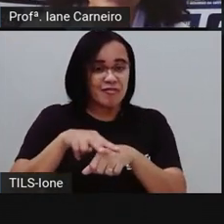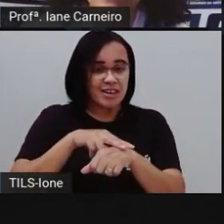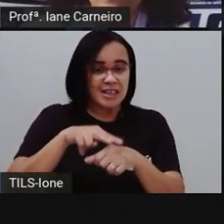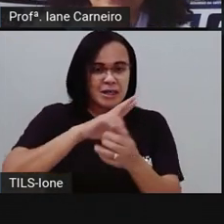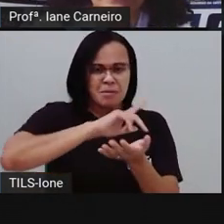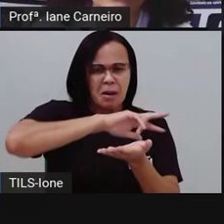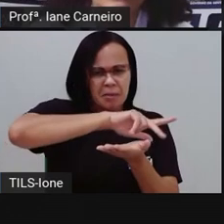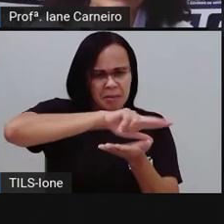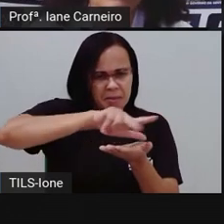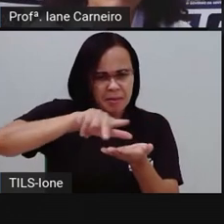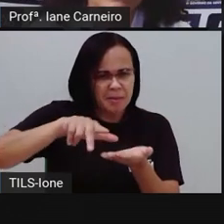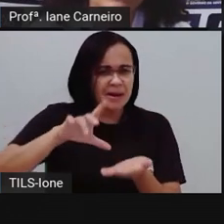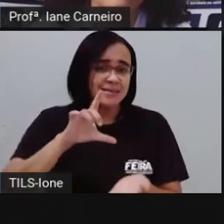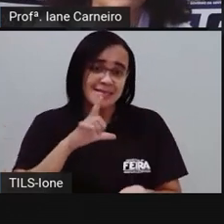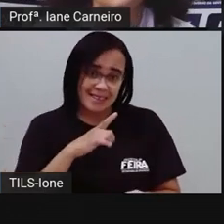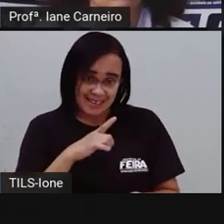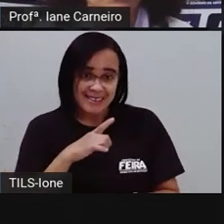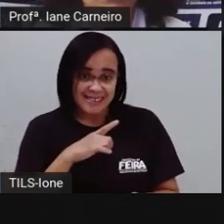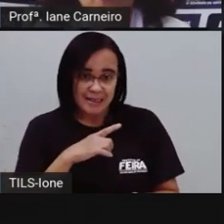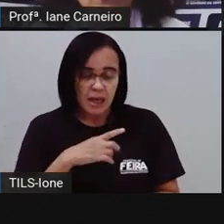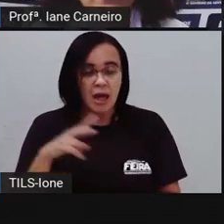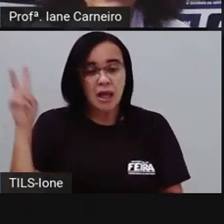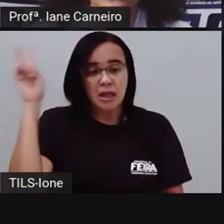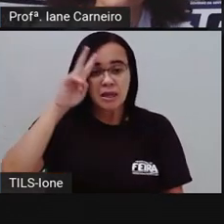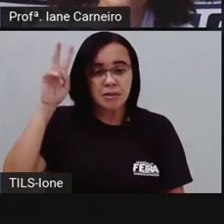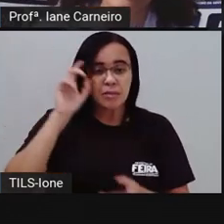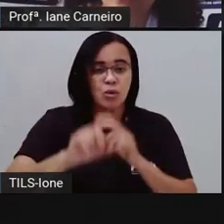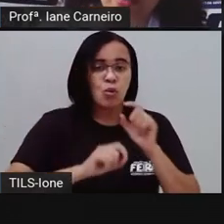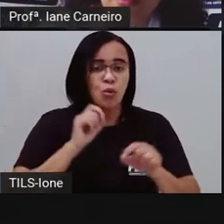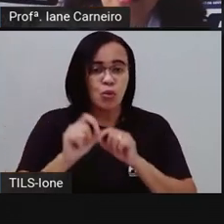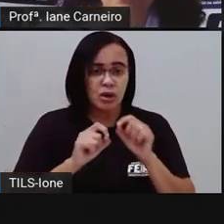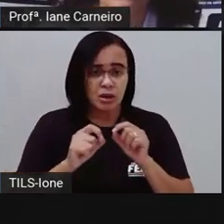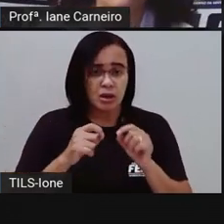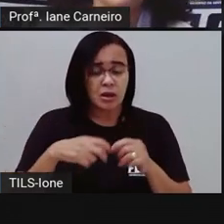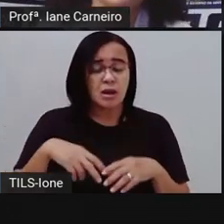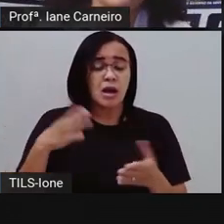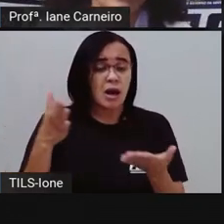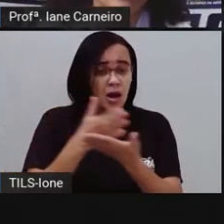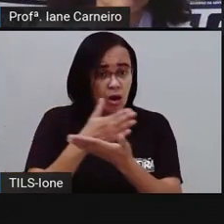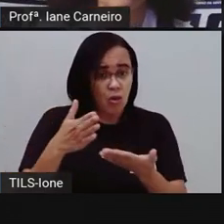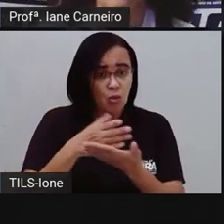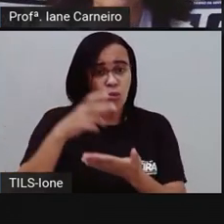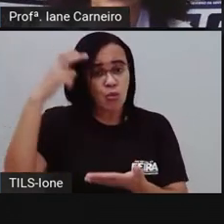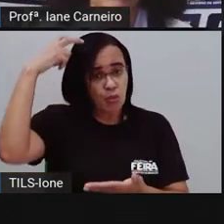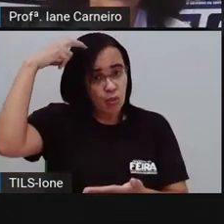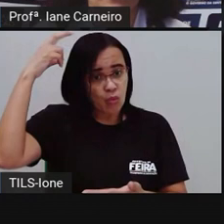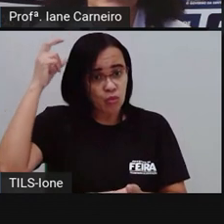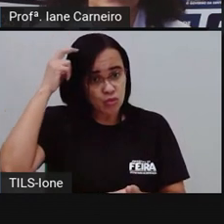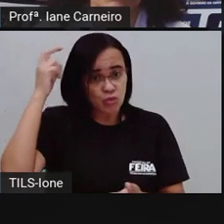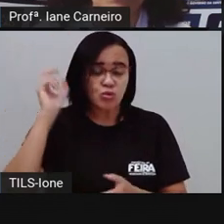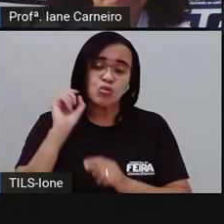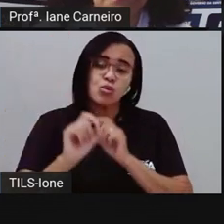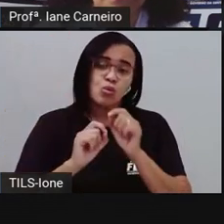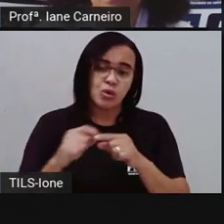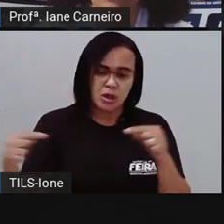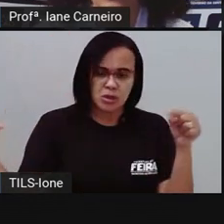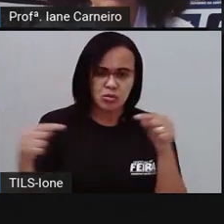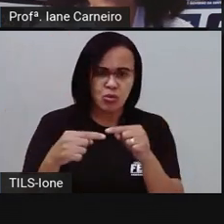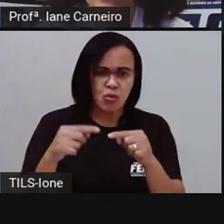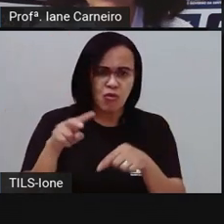representações. Lembrando, né? Que como a Pró falou, que tem culturas que consideram o verde, por exemplo,